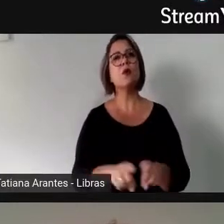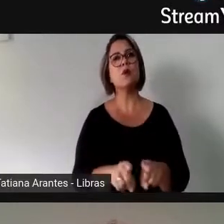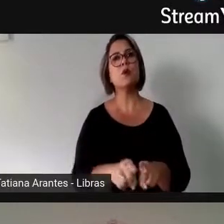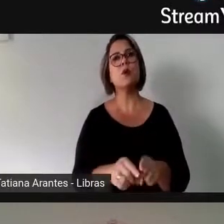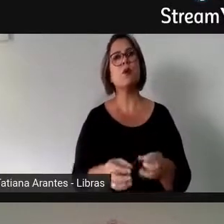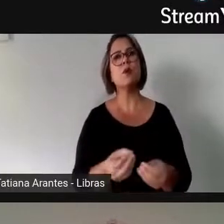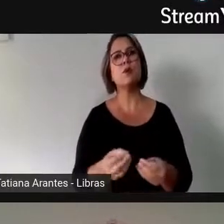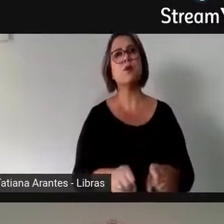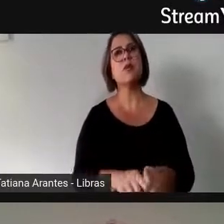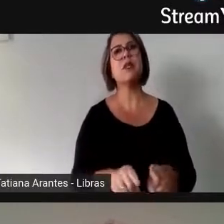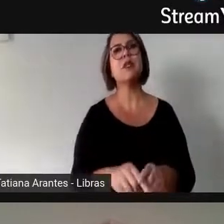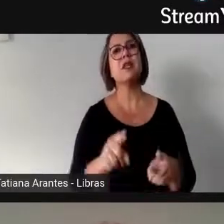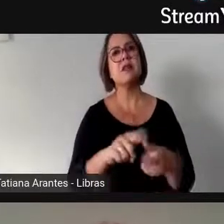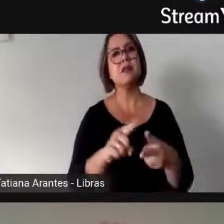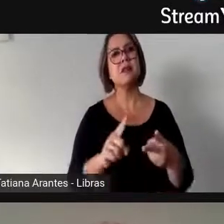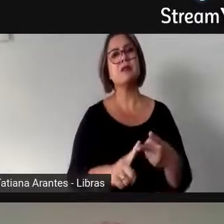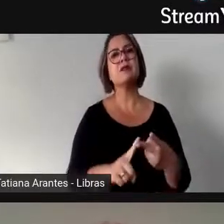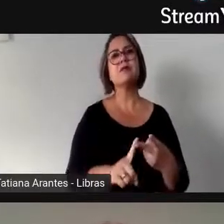dois questionamentos.